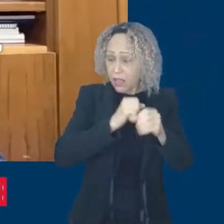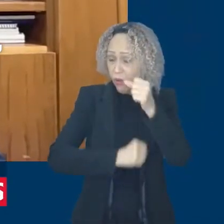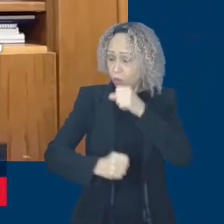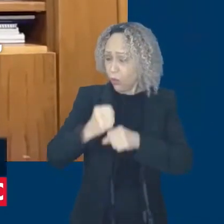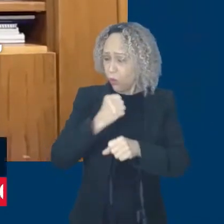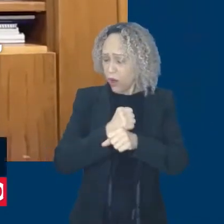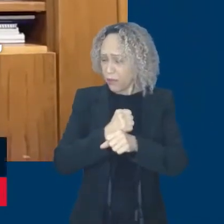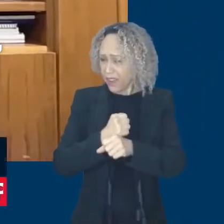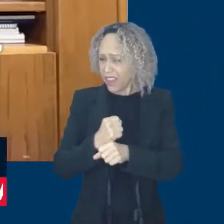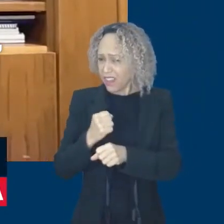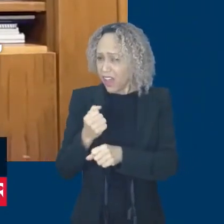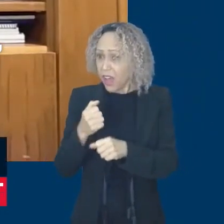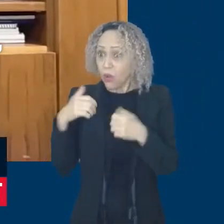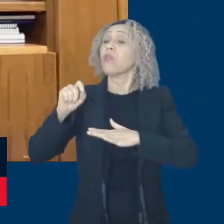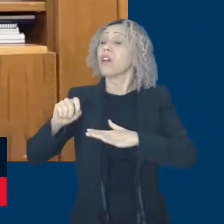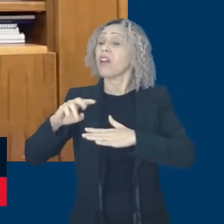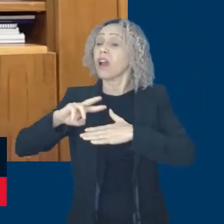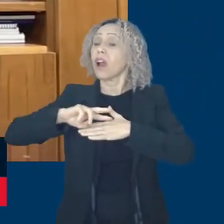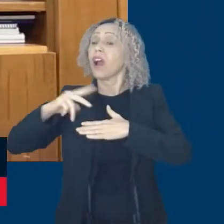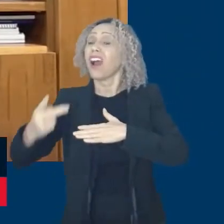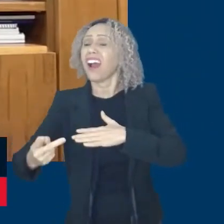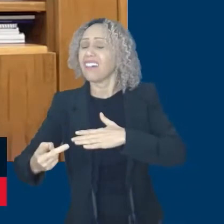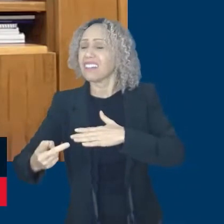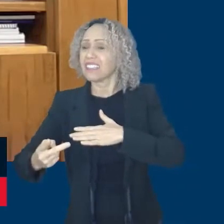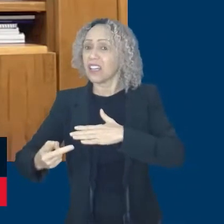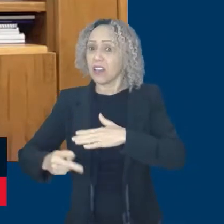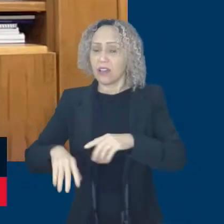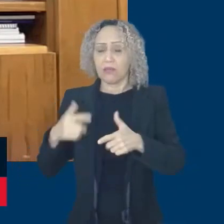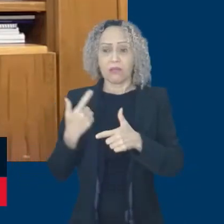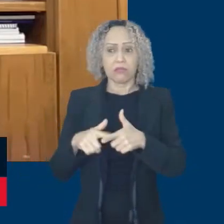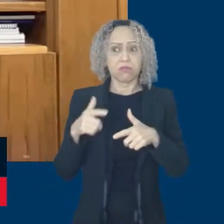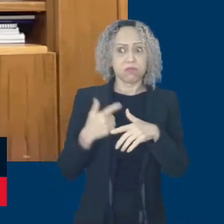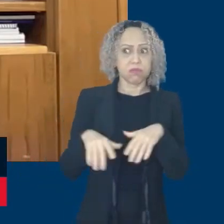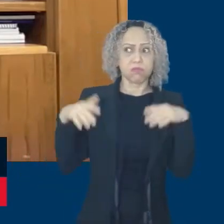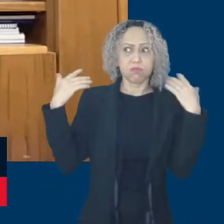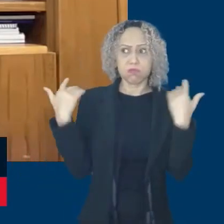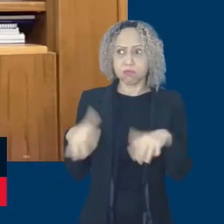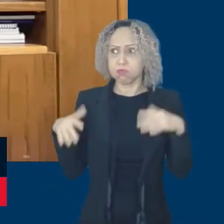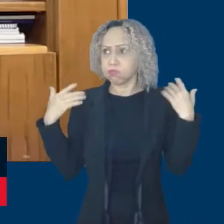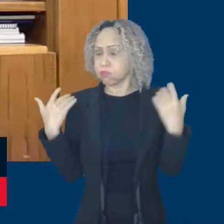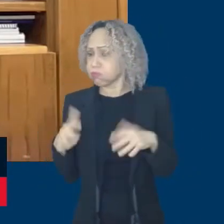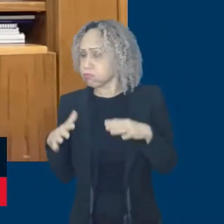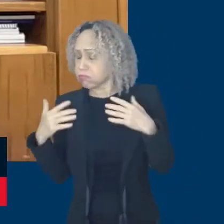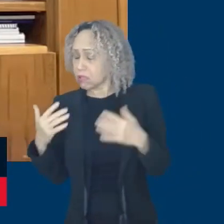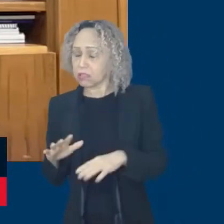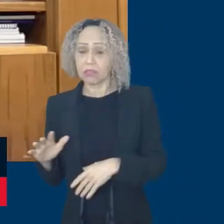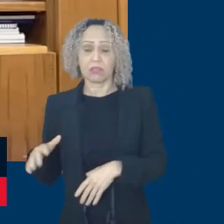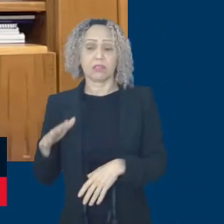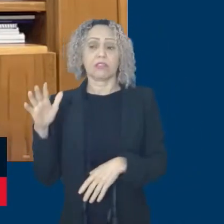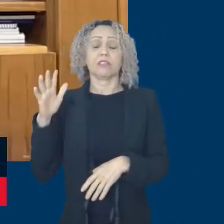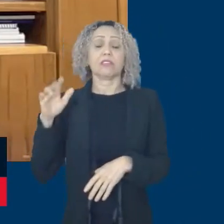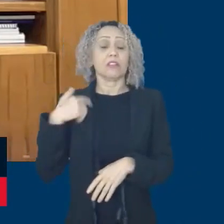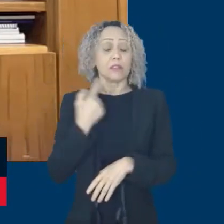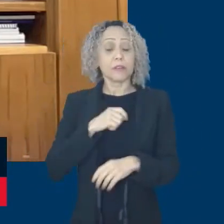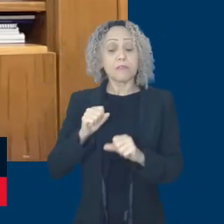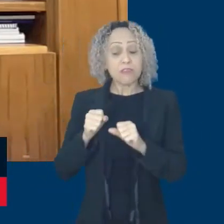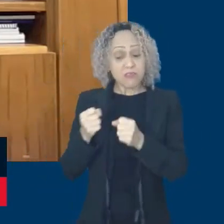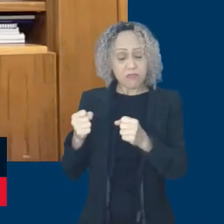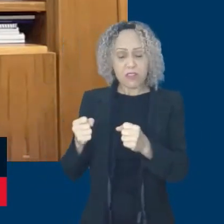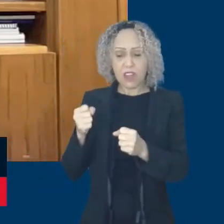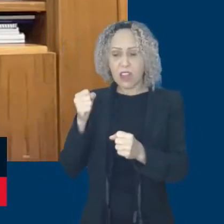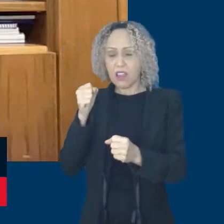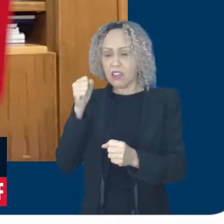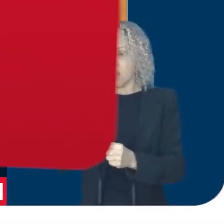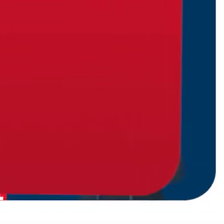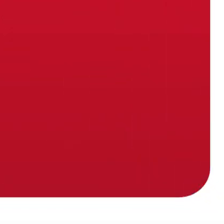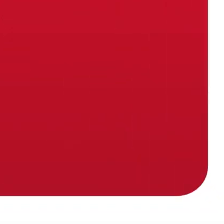prejuízo para o país que teria sido. Então, nós temos que ter um projeto para começar a regulamentar e evitar e combater o abuso que hoje